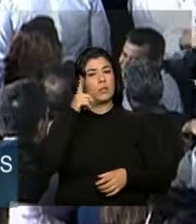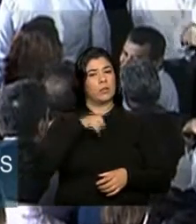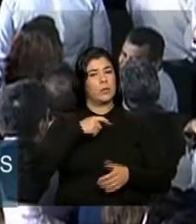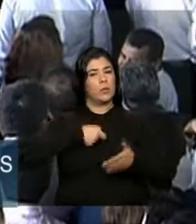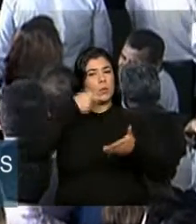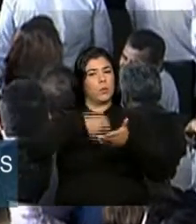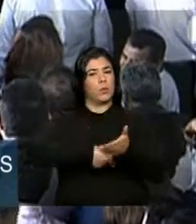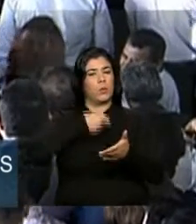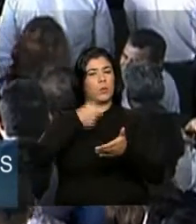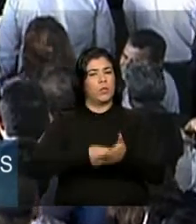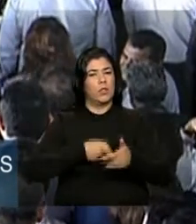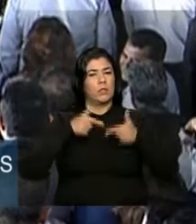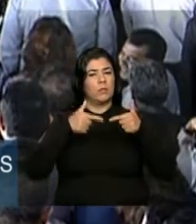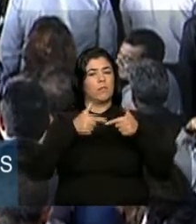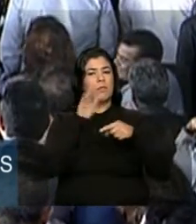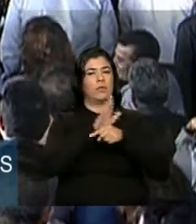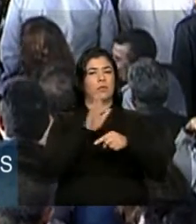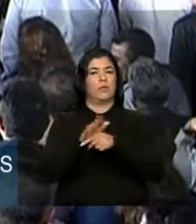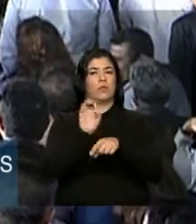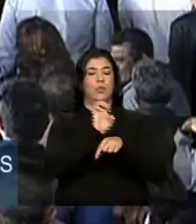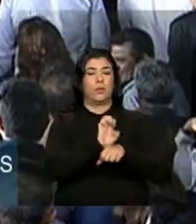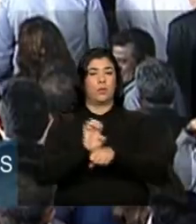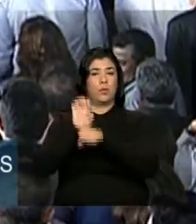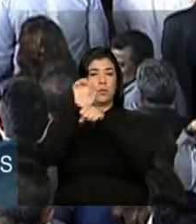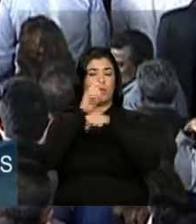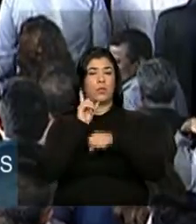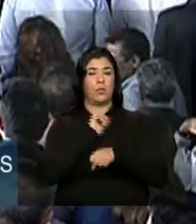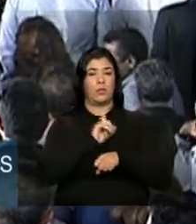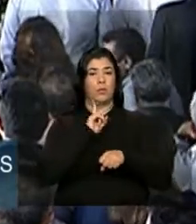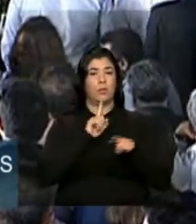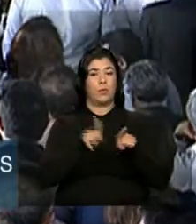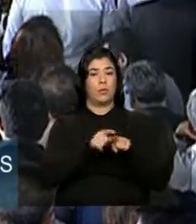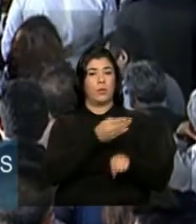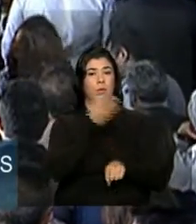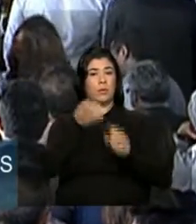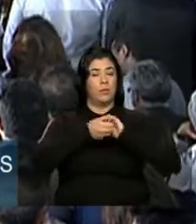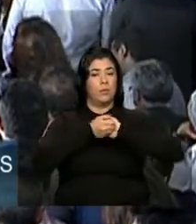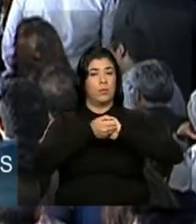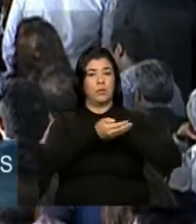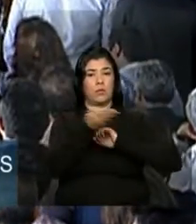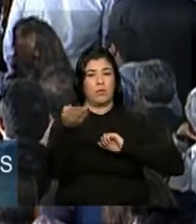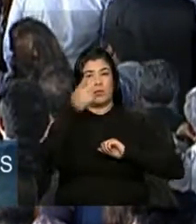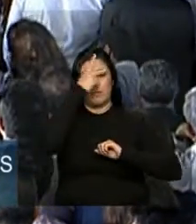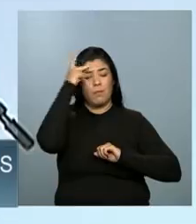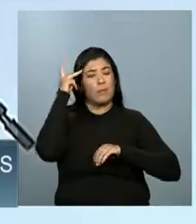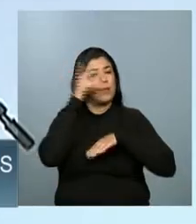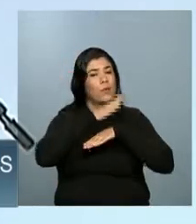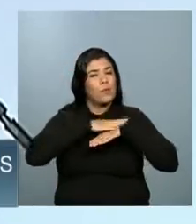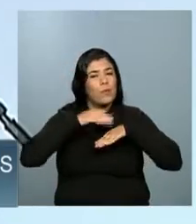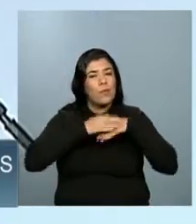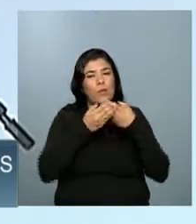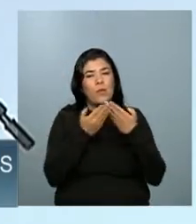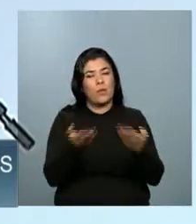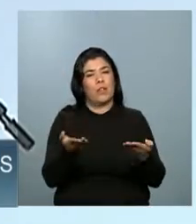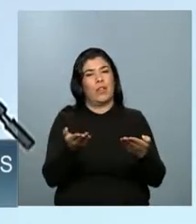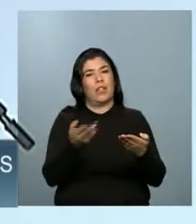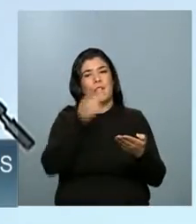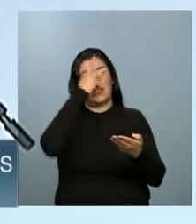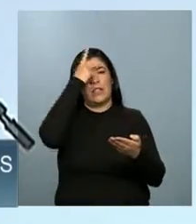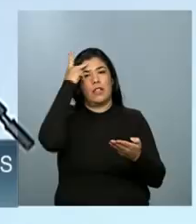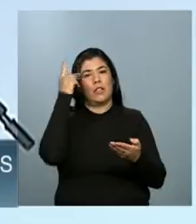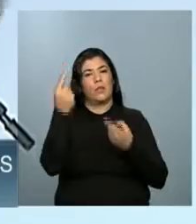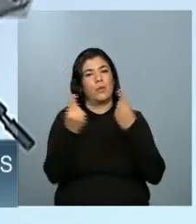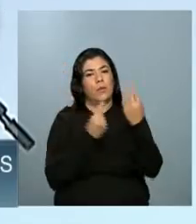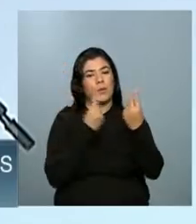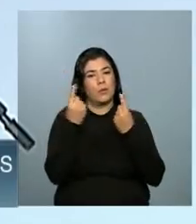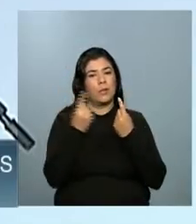pelo nosso estado, pelo país. Saudar com carinho os beneficiários aqui do programa, todos vocês que estão aqui,